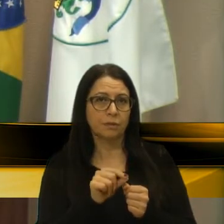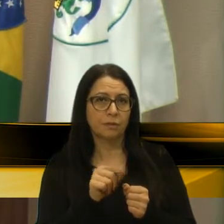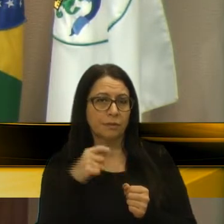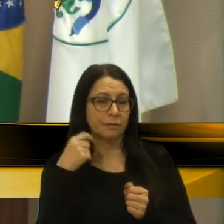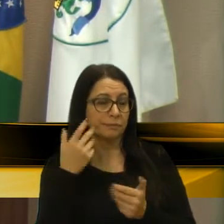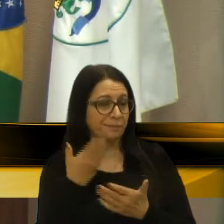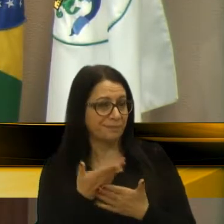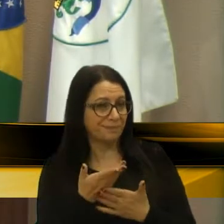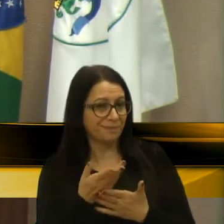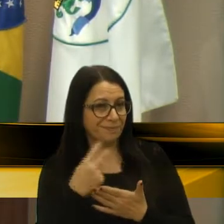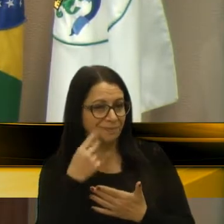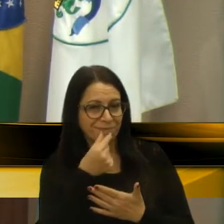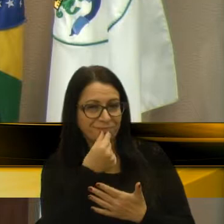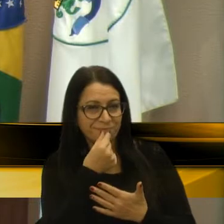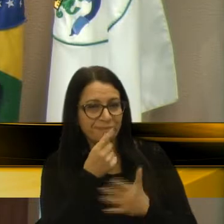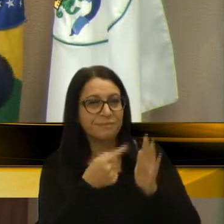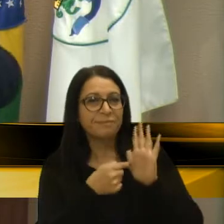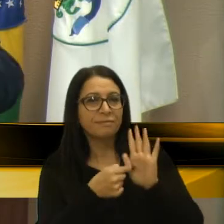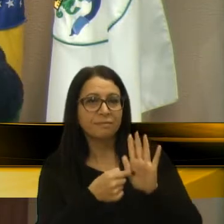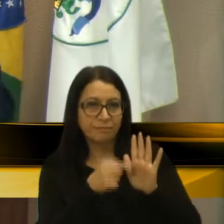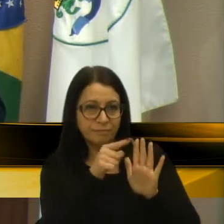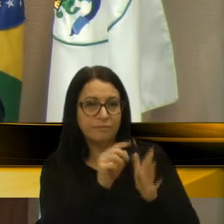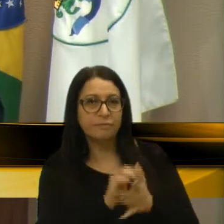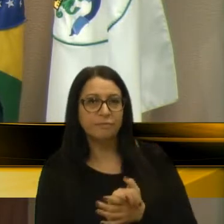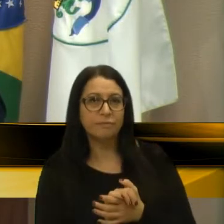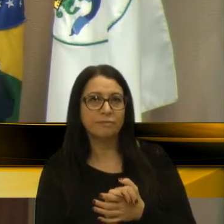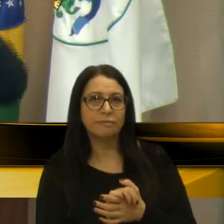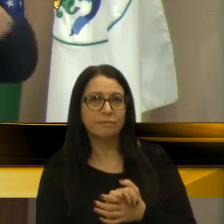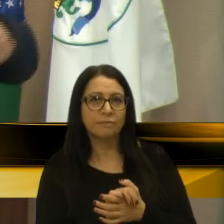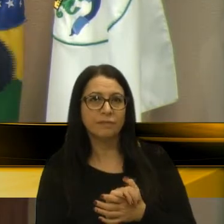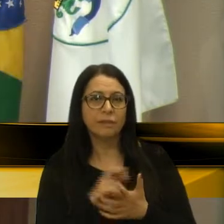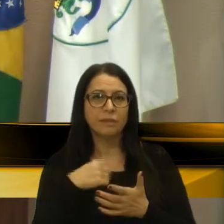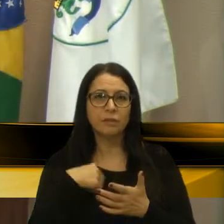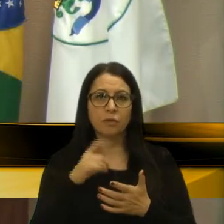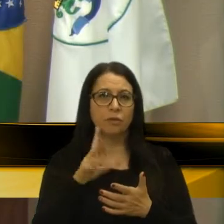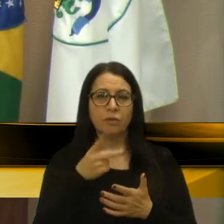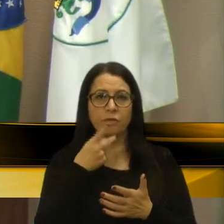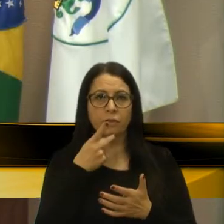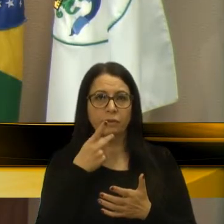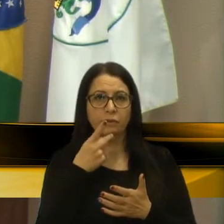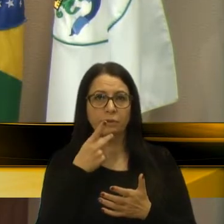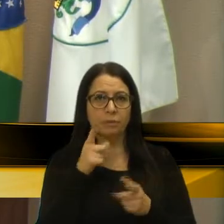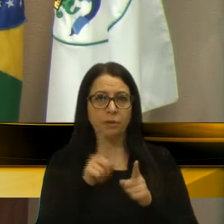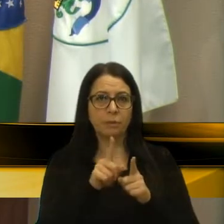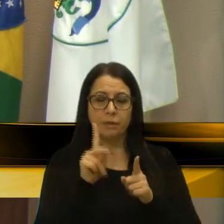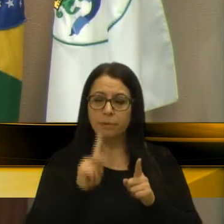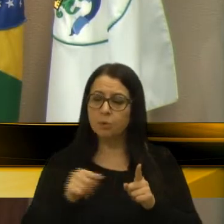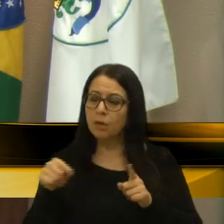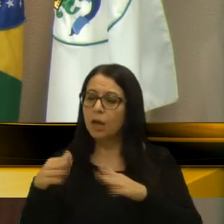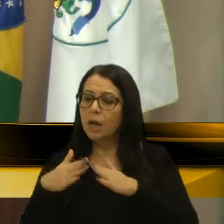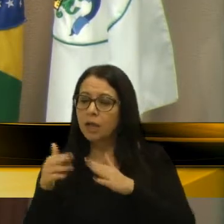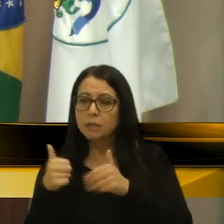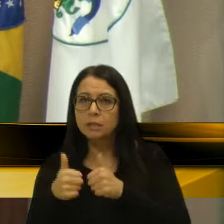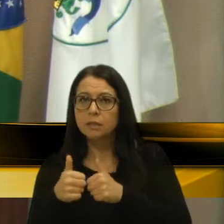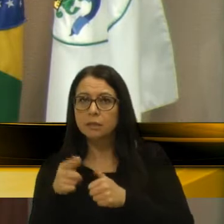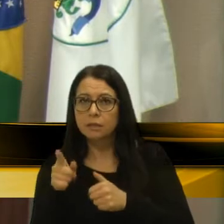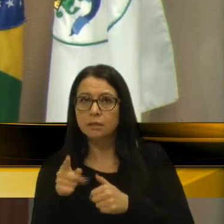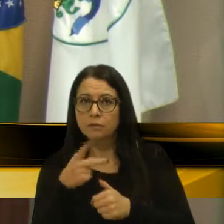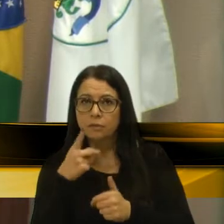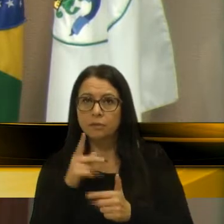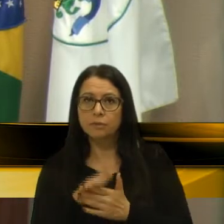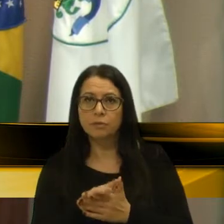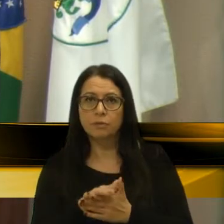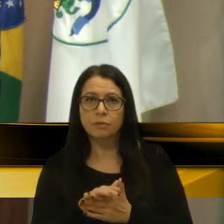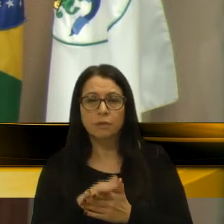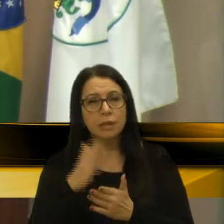Bertão, e a gente vai mostrar, e não eu faço só falando, mas, inclusive, o morador daí. Morador e que